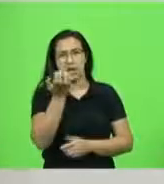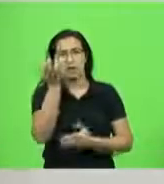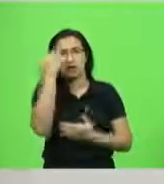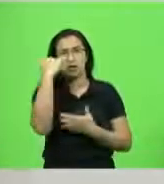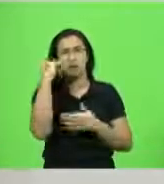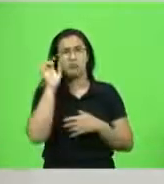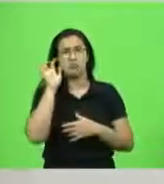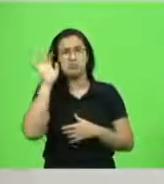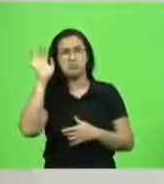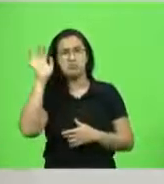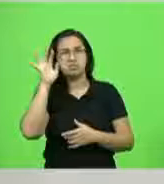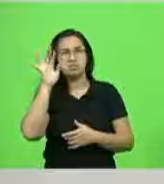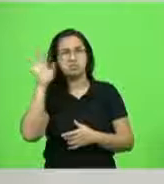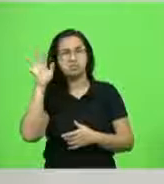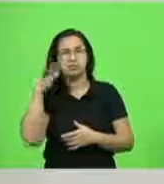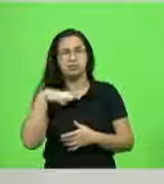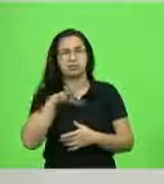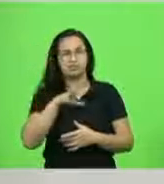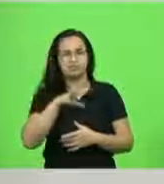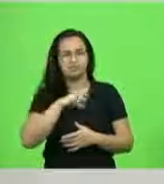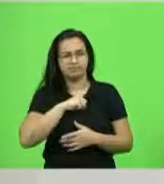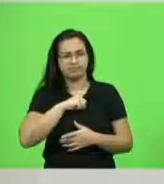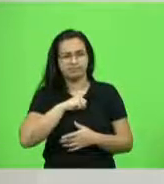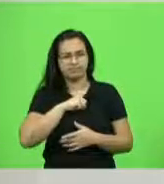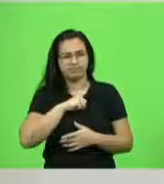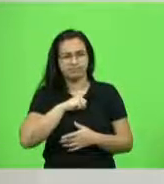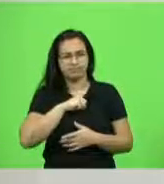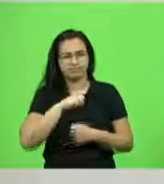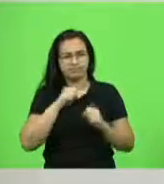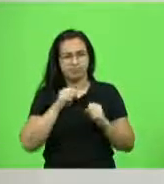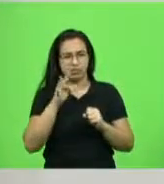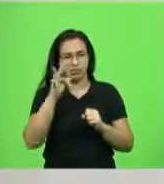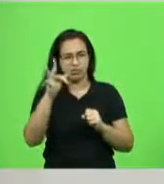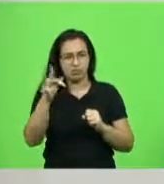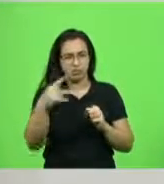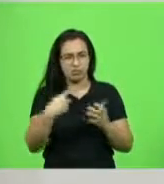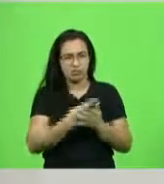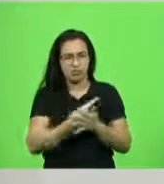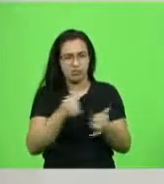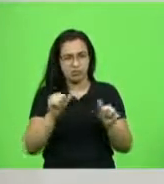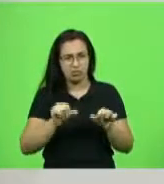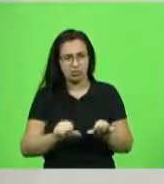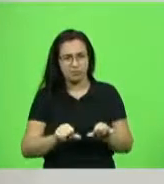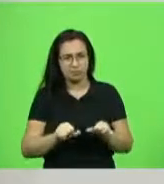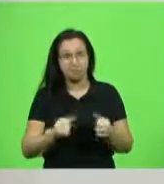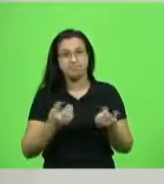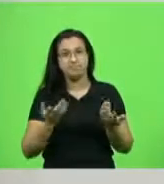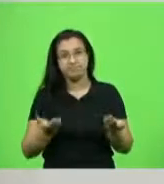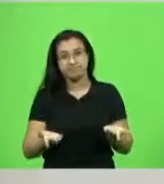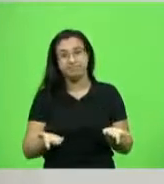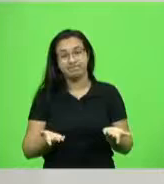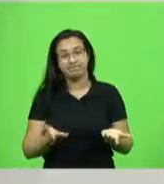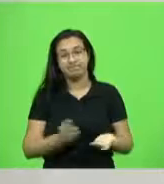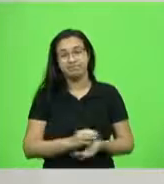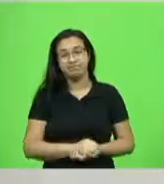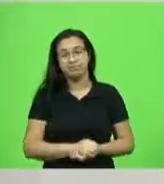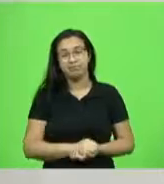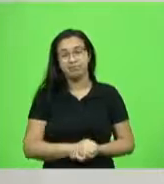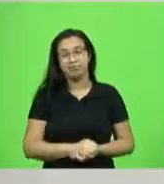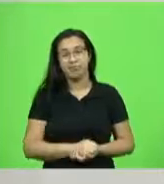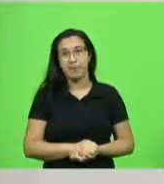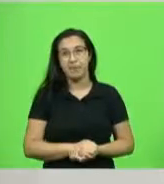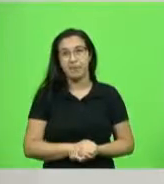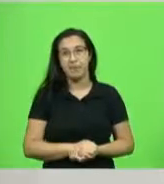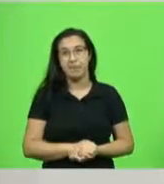e ele vai absorver aquela informação que pode ser prejudicial lá na frente. Lá na frente. Então, nós precisamos